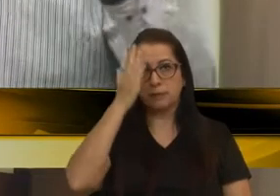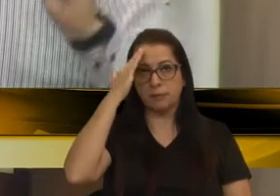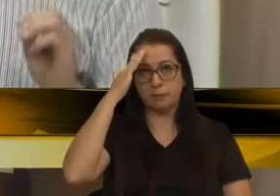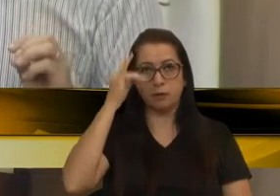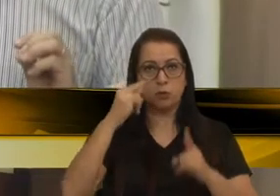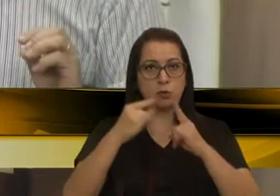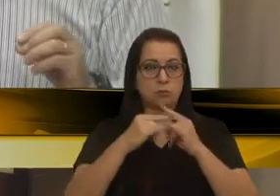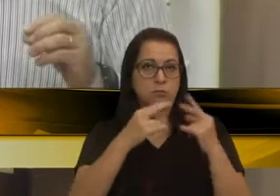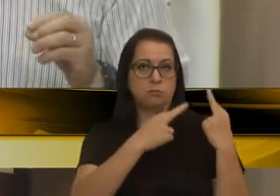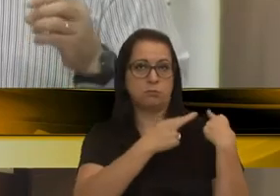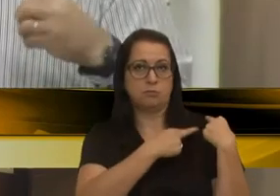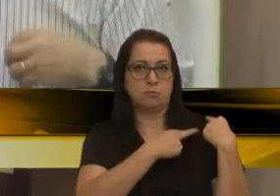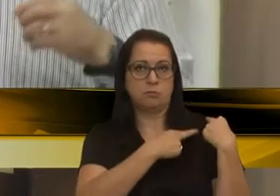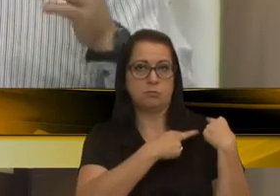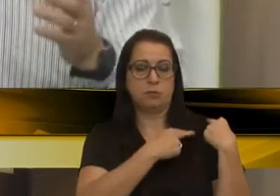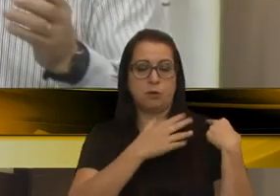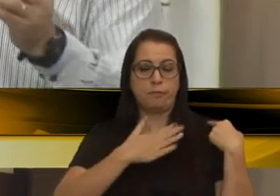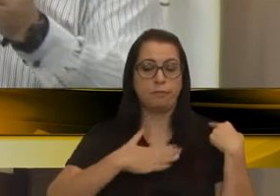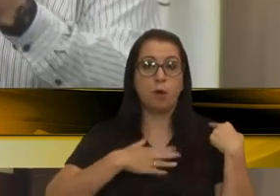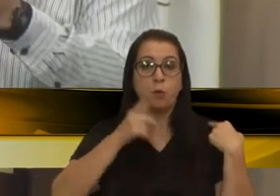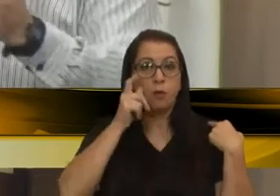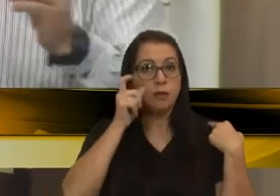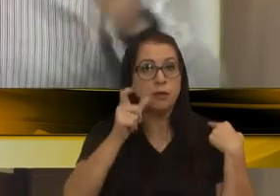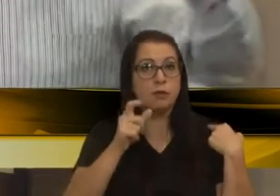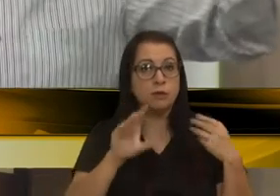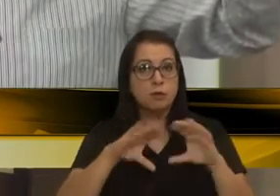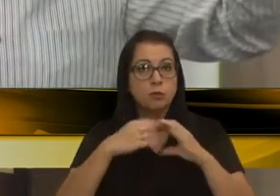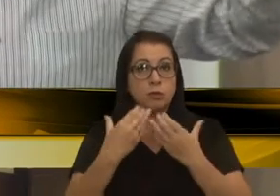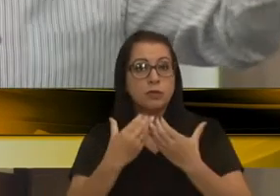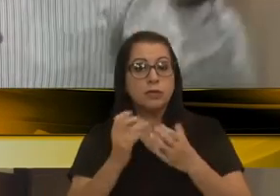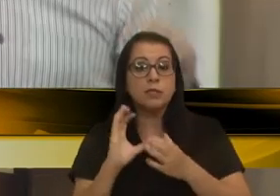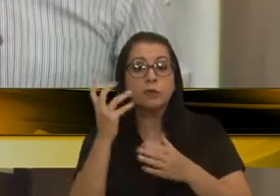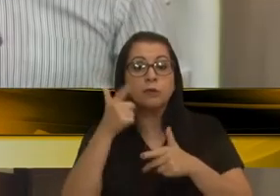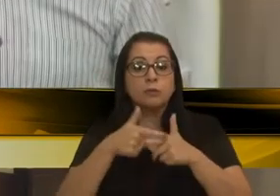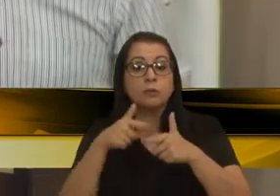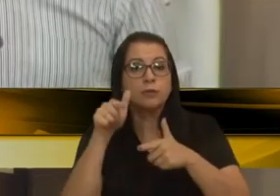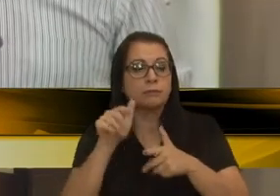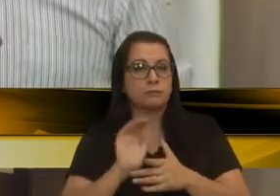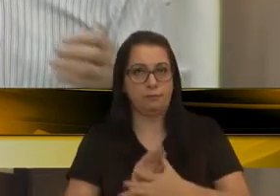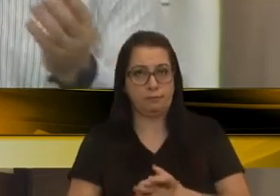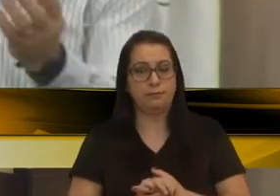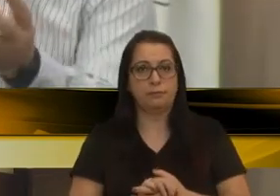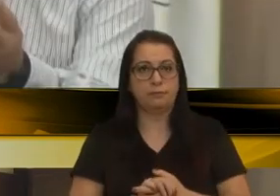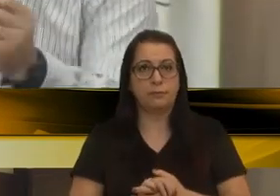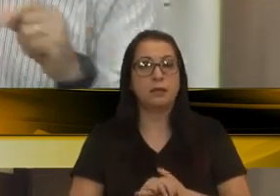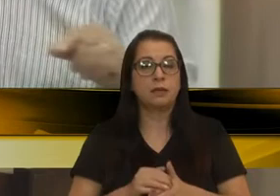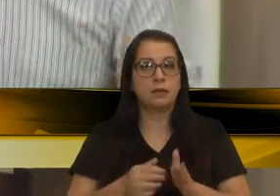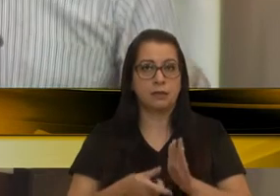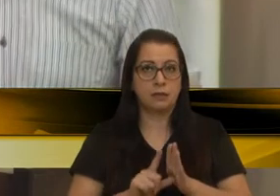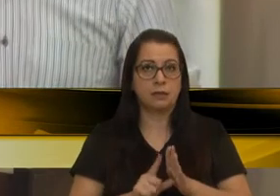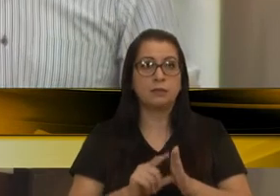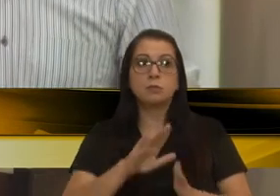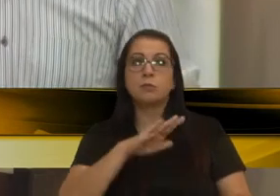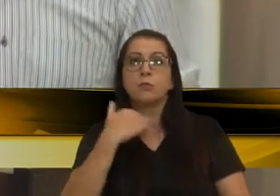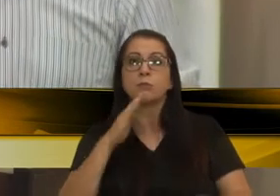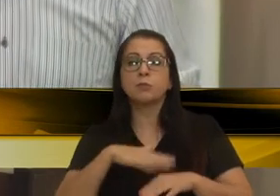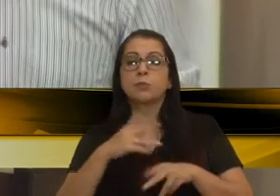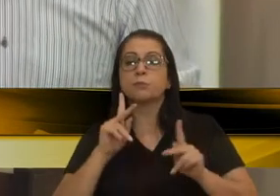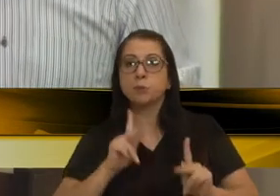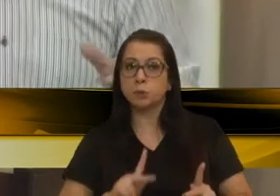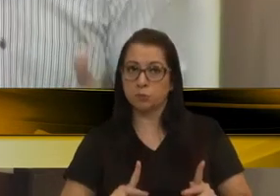os órgãos responsáveis. O meu interesse, o interesse da comunidade é resolver esse problema. Antes que more mais gente.